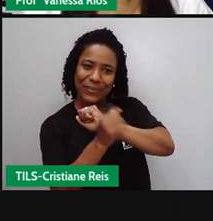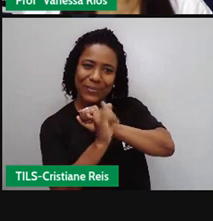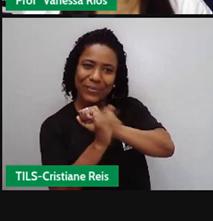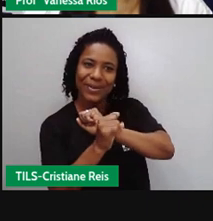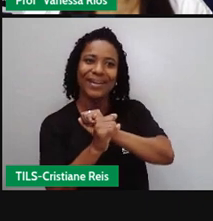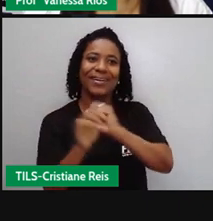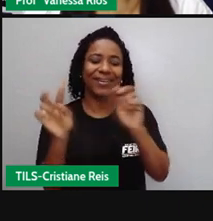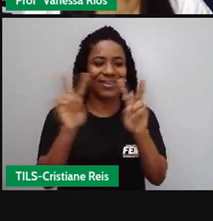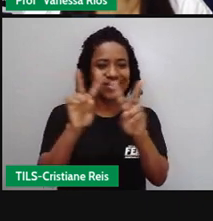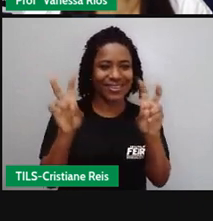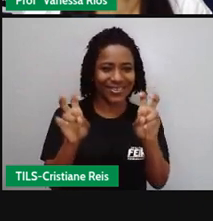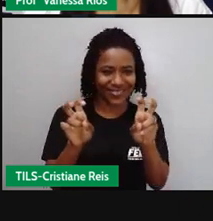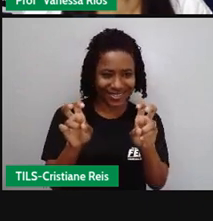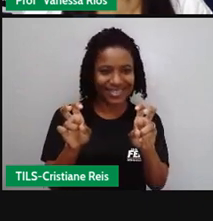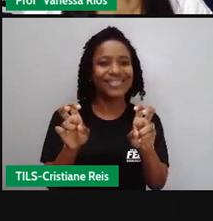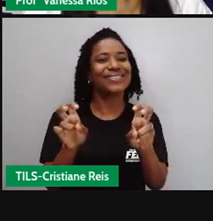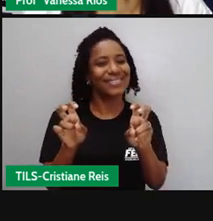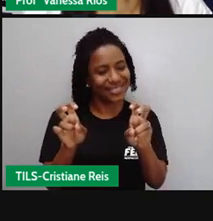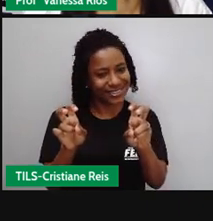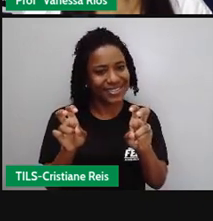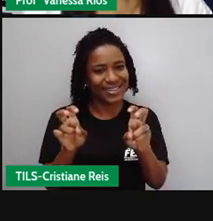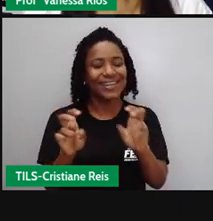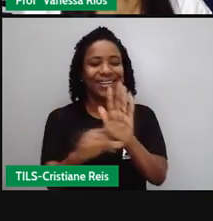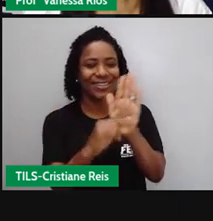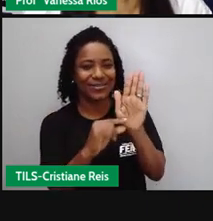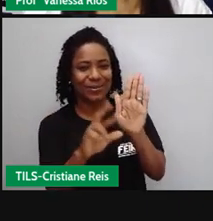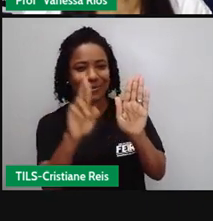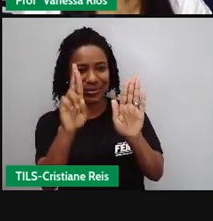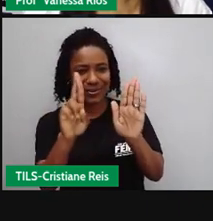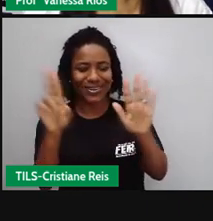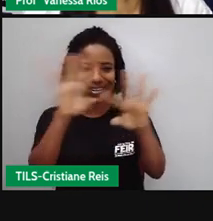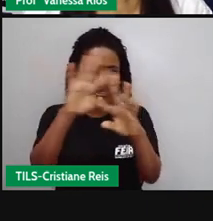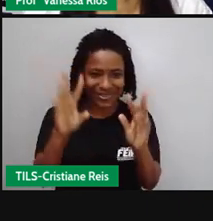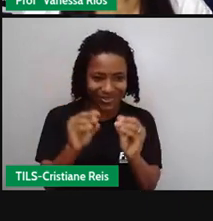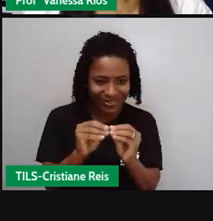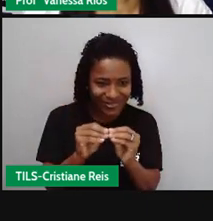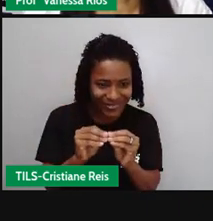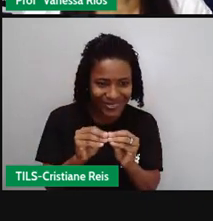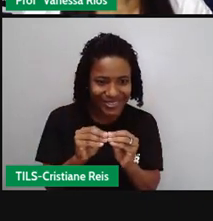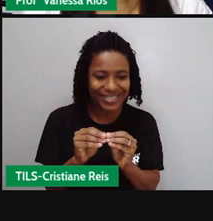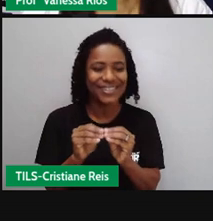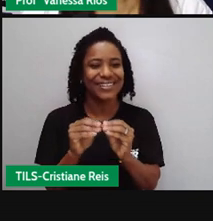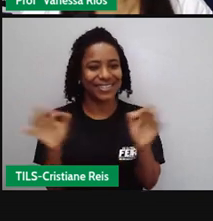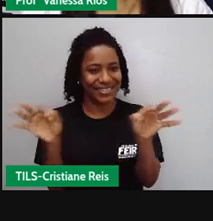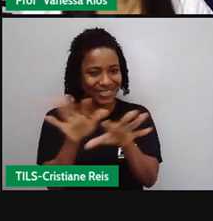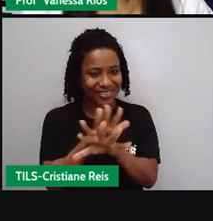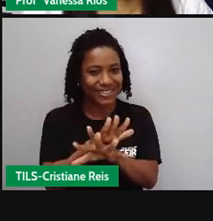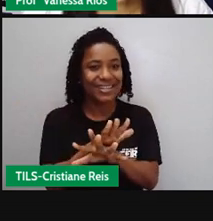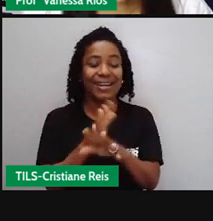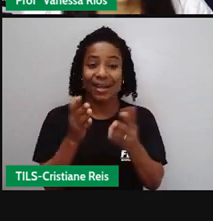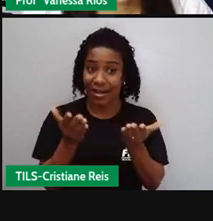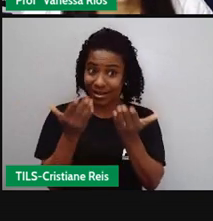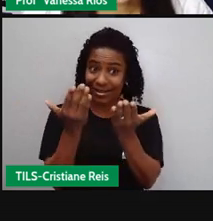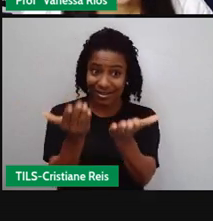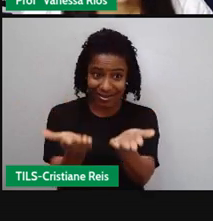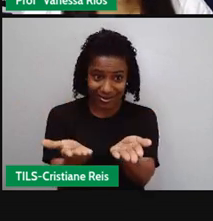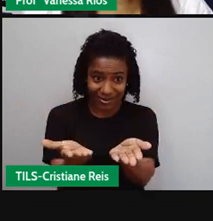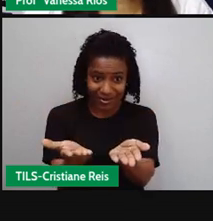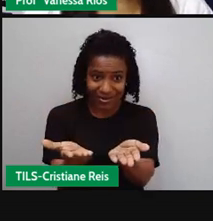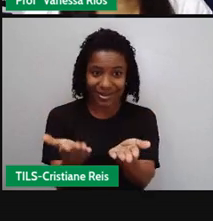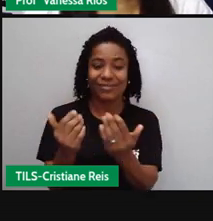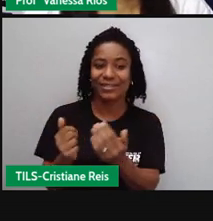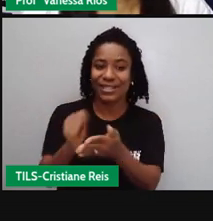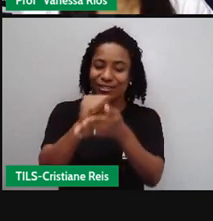de Luiz Fernando Veríssimo que a pró conclui essa aula tá certo agora é com você dê continuidade aí com a sua